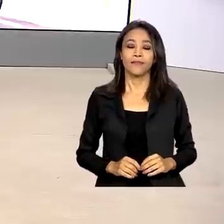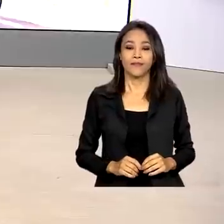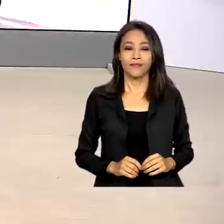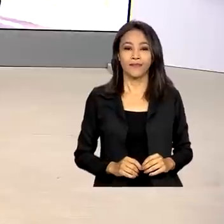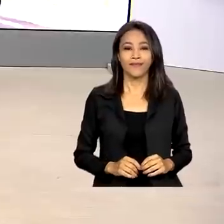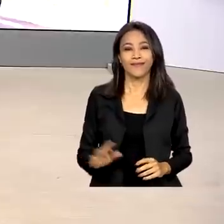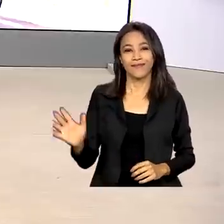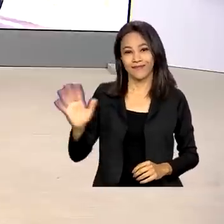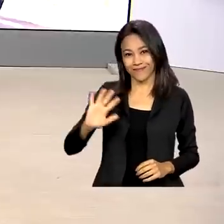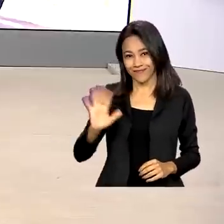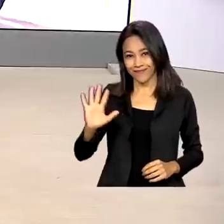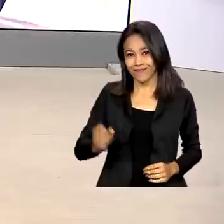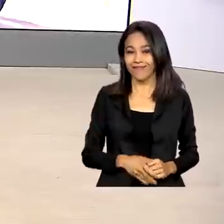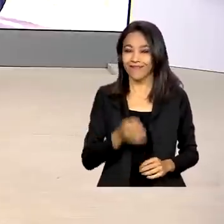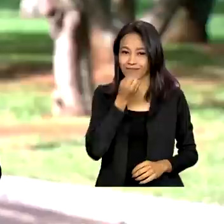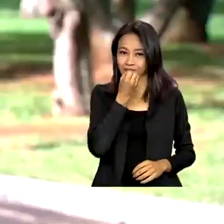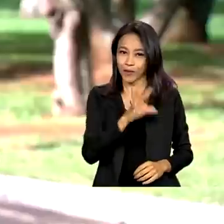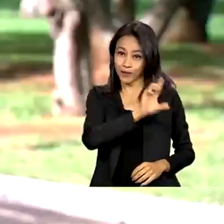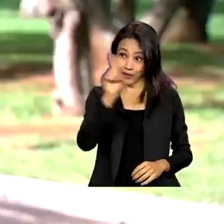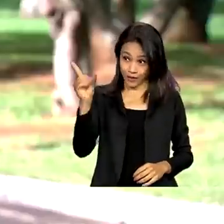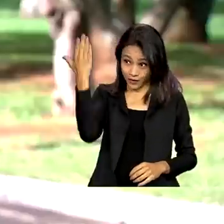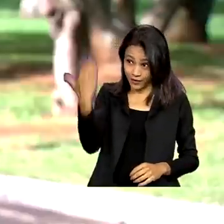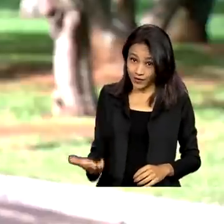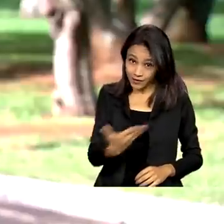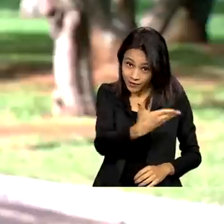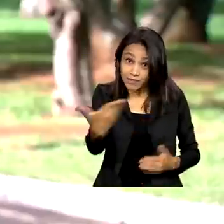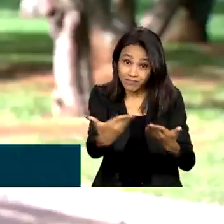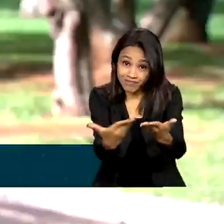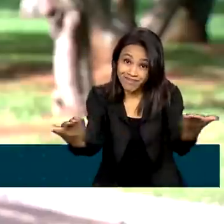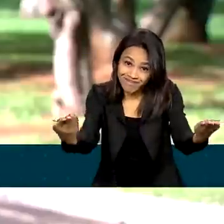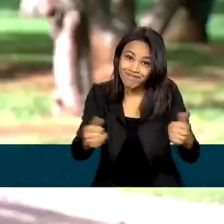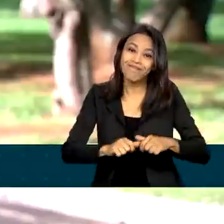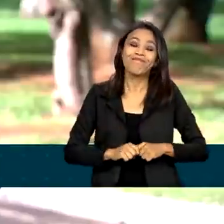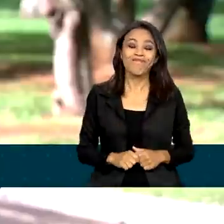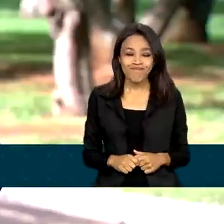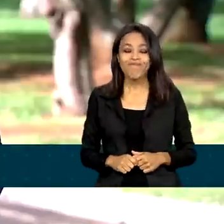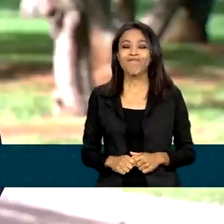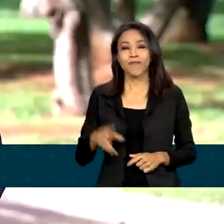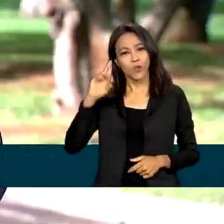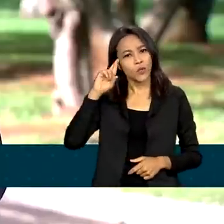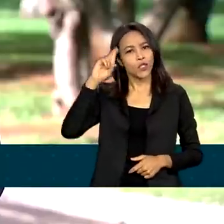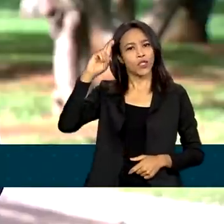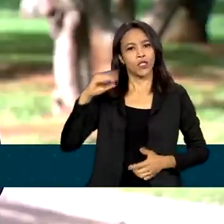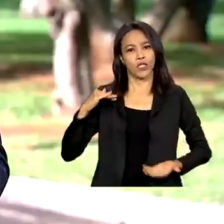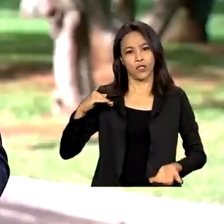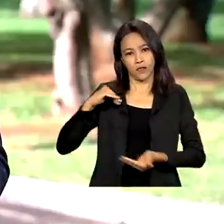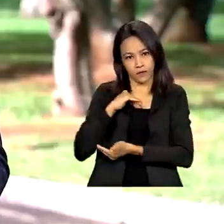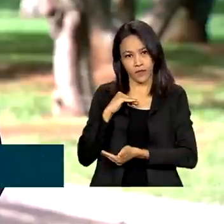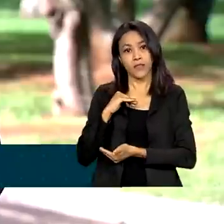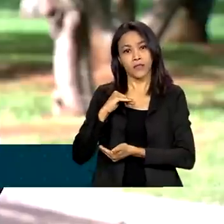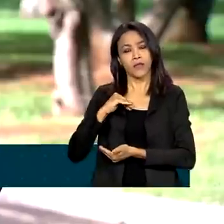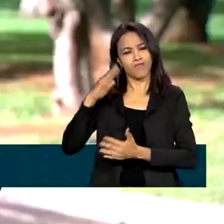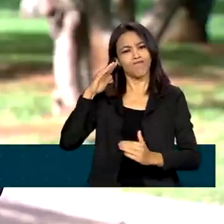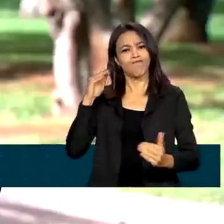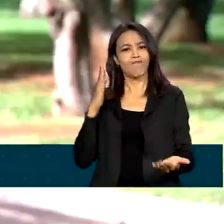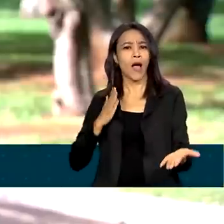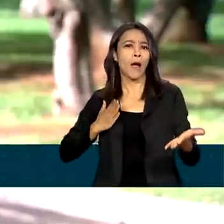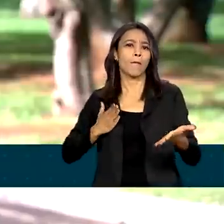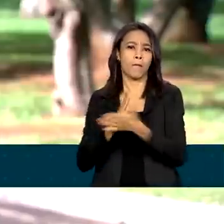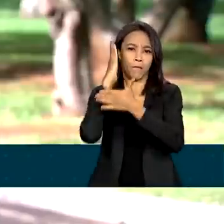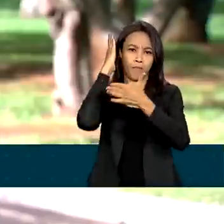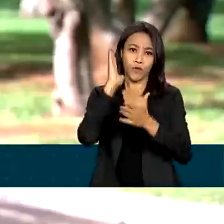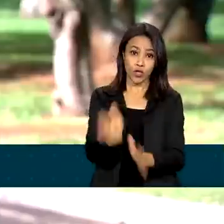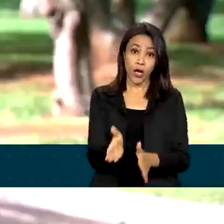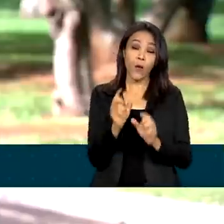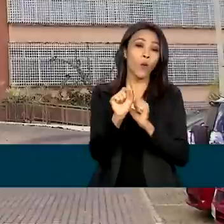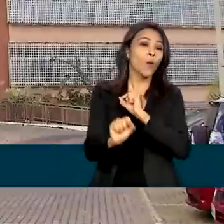Olá, Renata! Bom dia pra você e bom dia a todos. É isso mesmo. A diretoria da Anvisa aprovou por unanimidade a venda